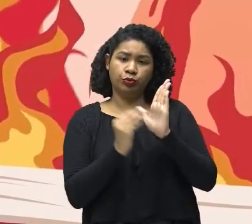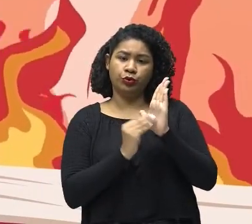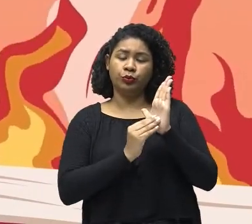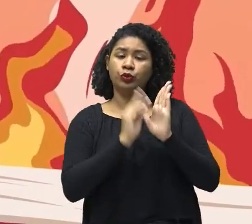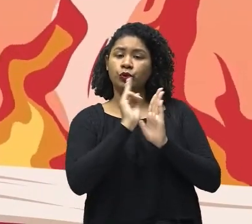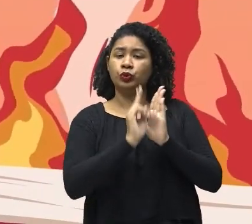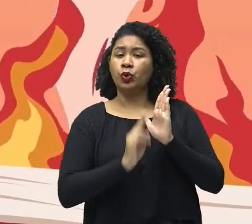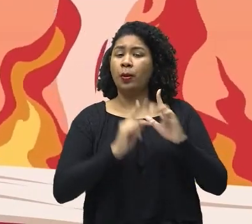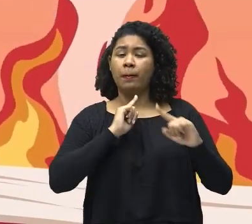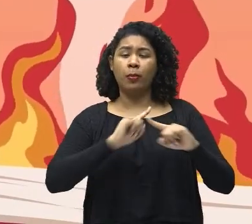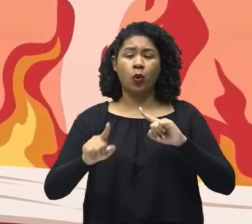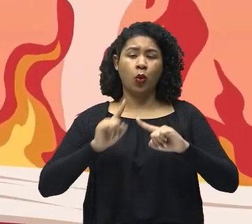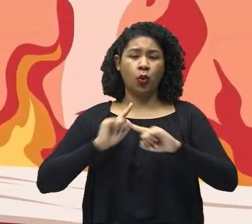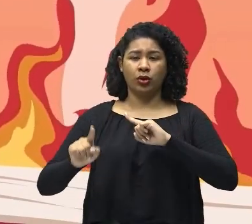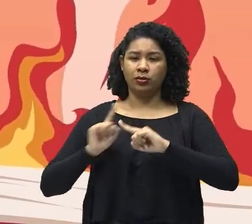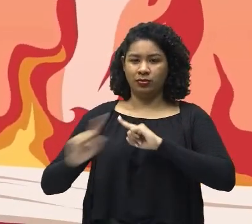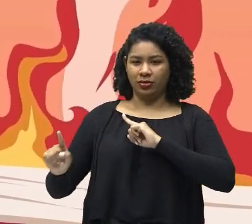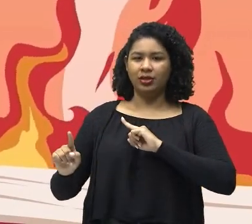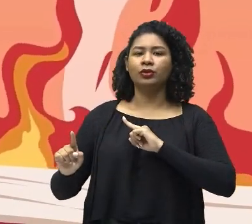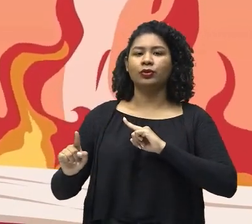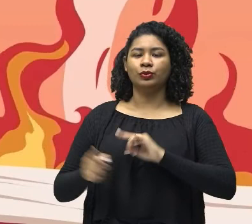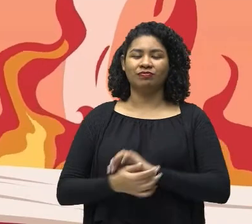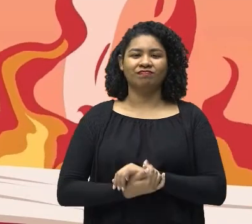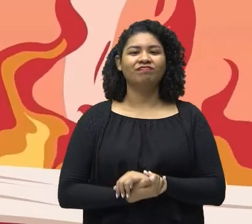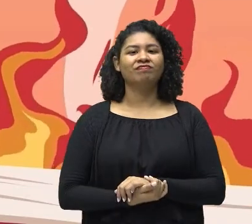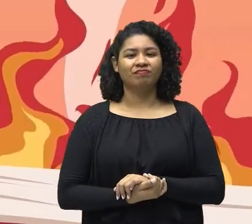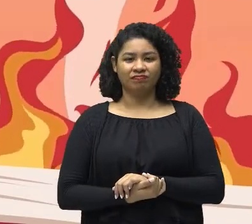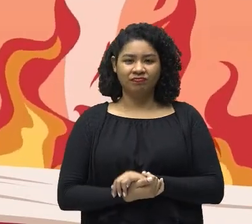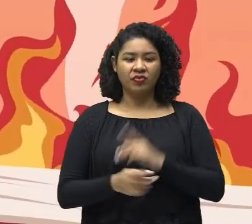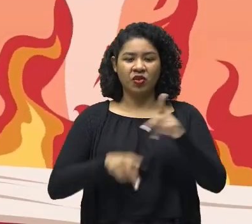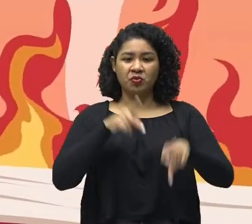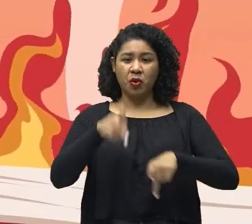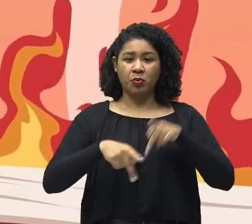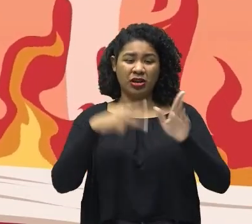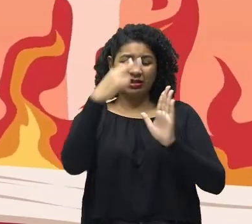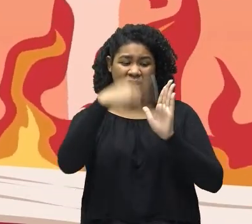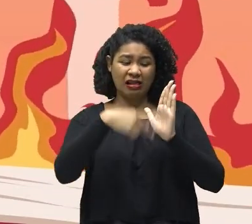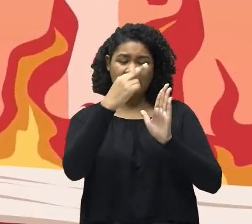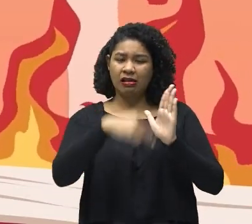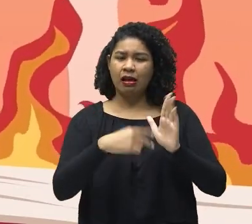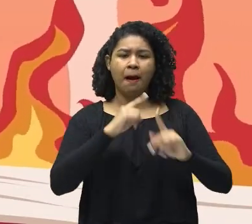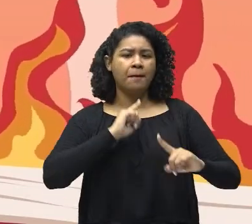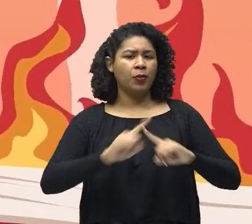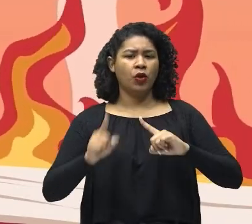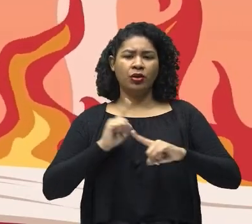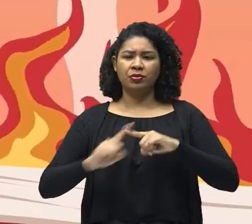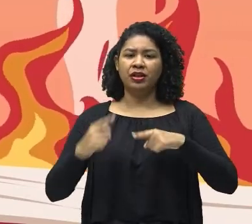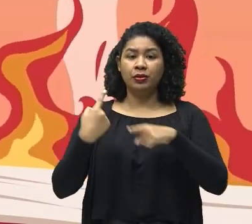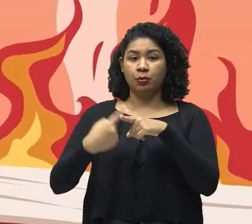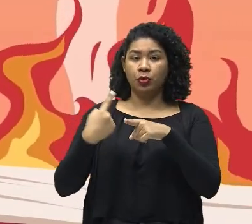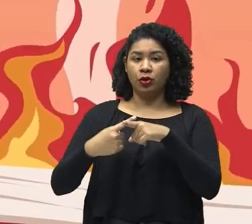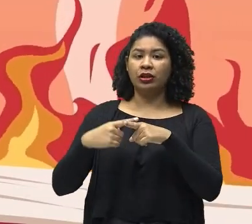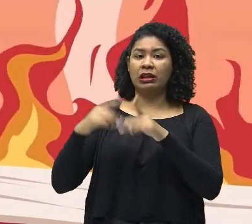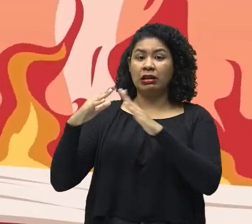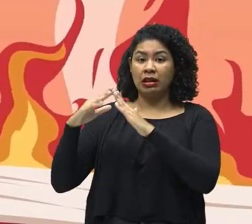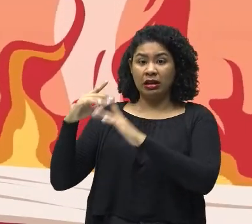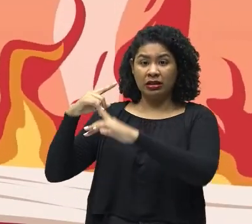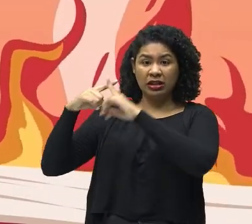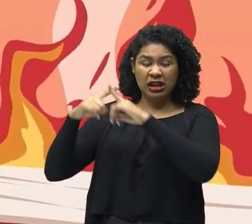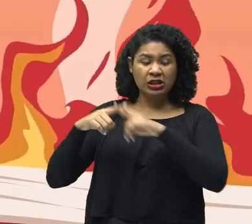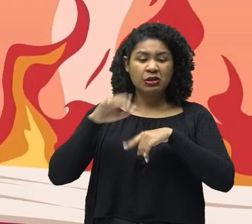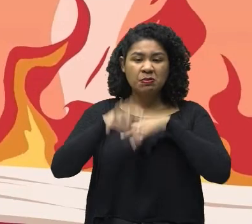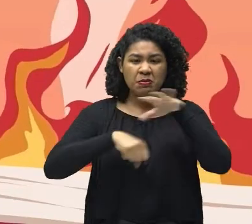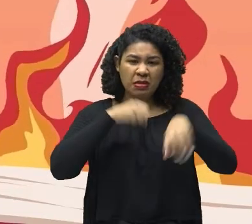de ler Ai, gente, que calor Pelas pessoas. Por quê? A igreja condenava esses livros ao fogo. Inclusive, ai,